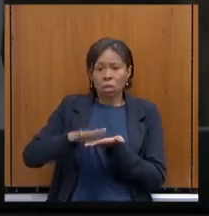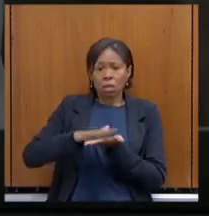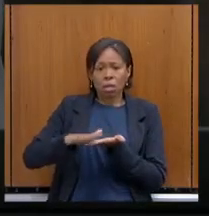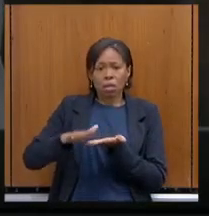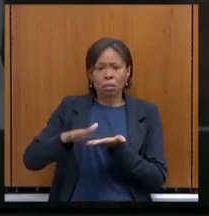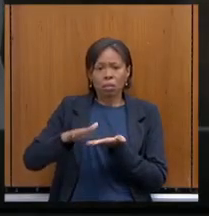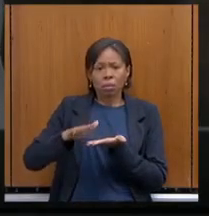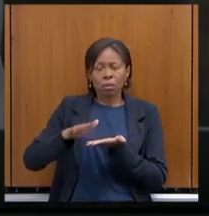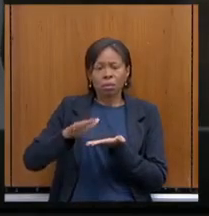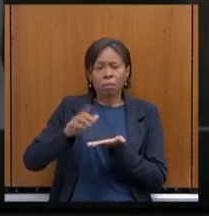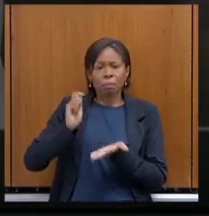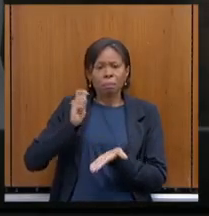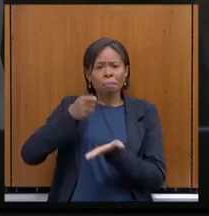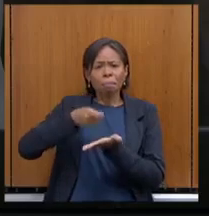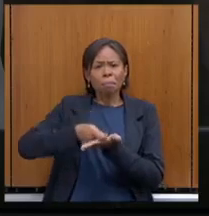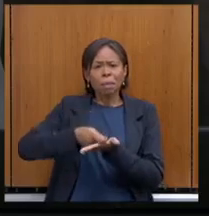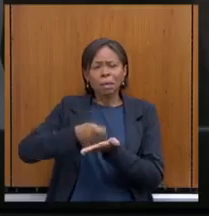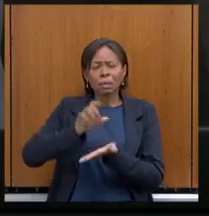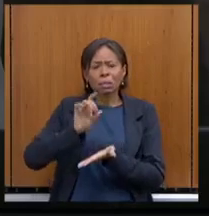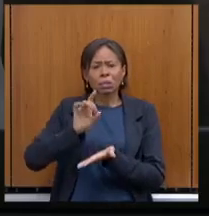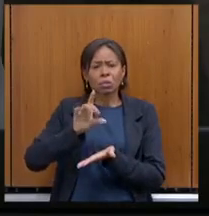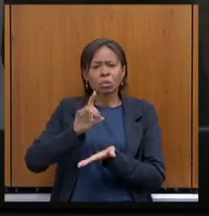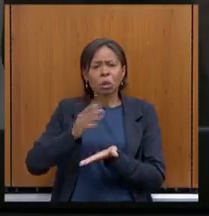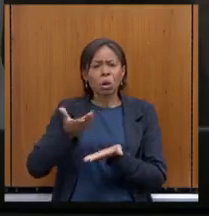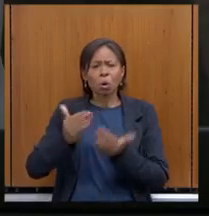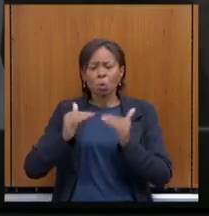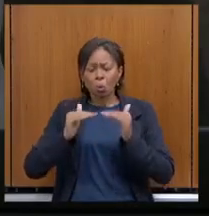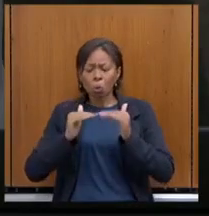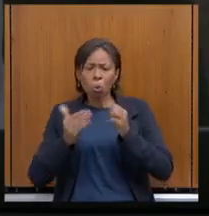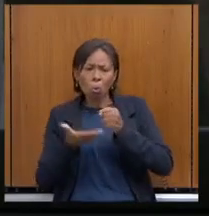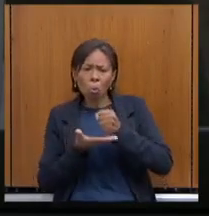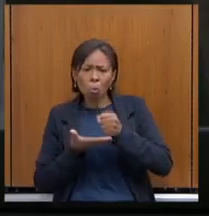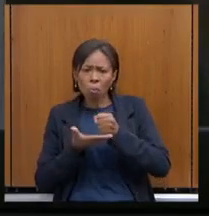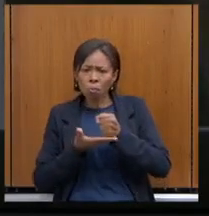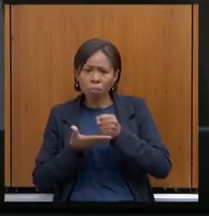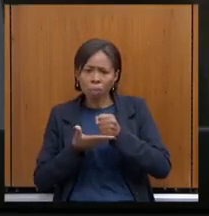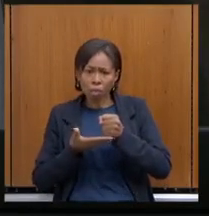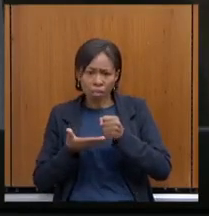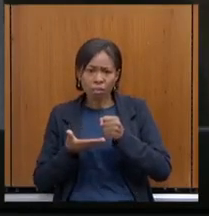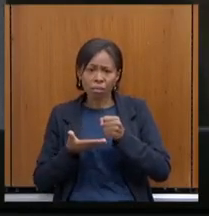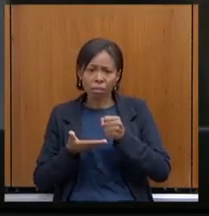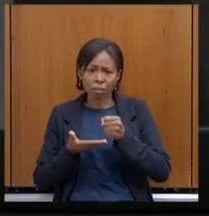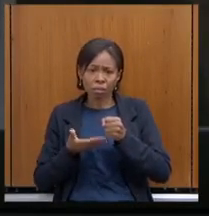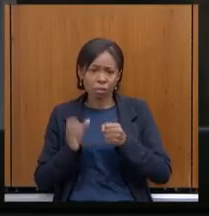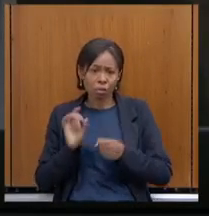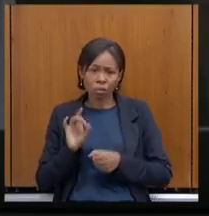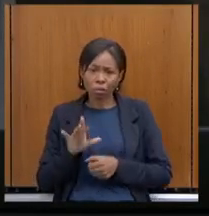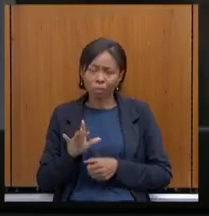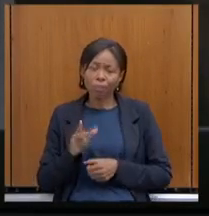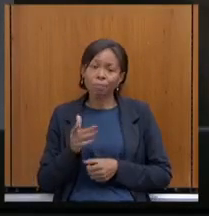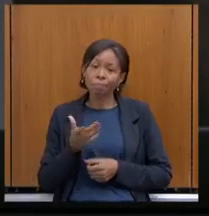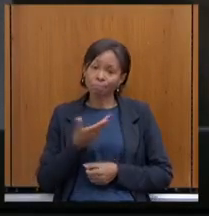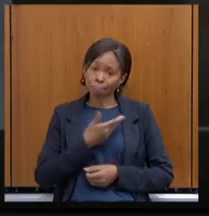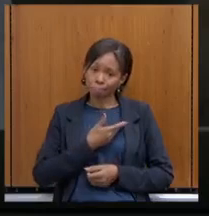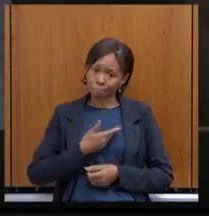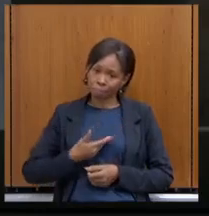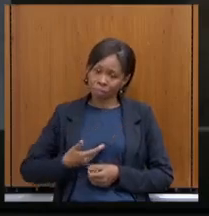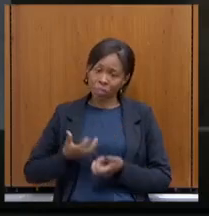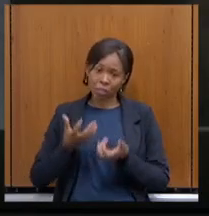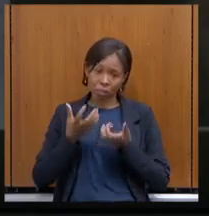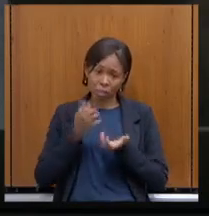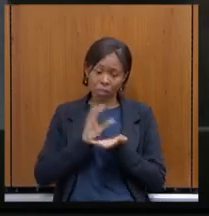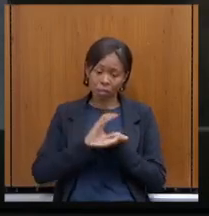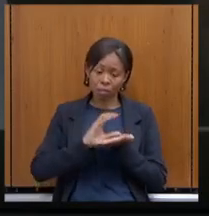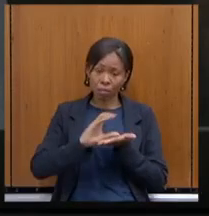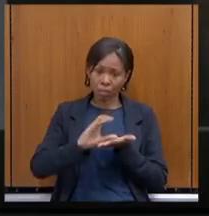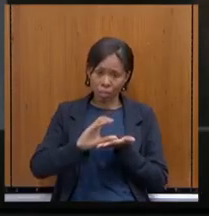mínimo, ainda utilizando de contabilidade criativa. O Estado pretende investir em